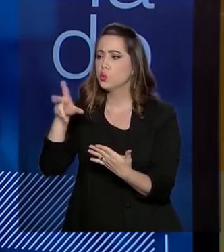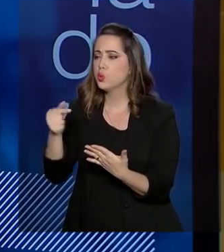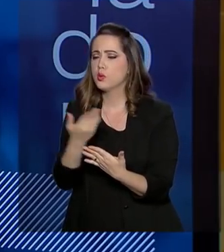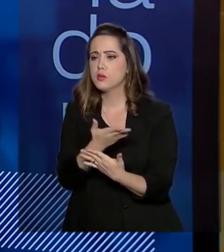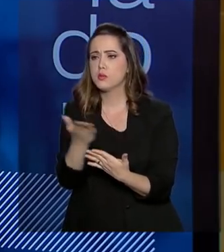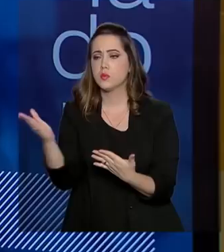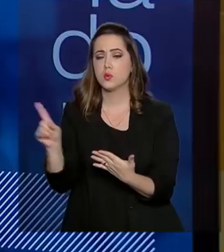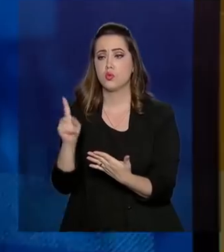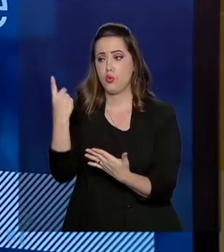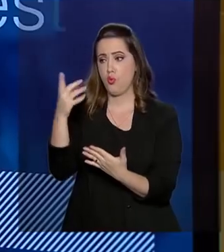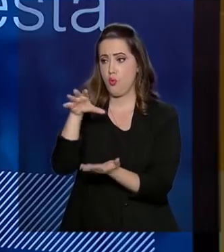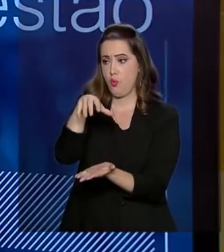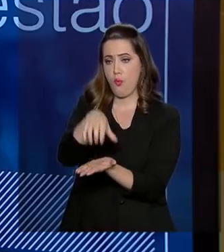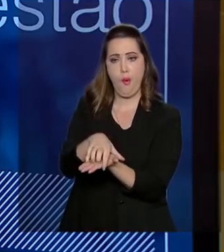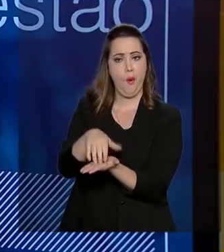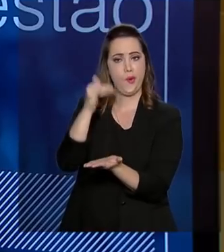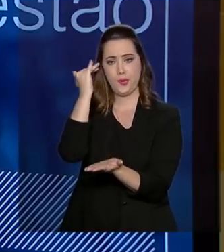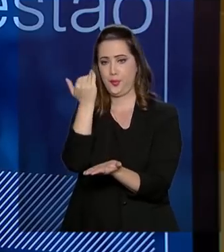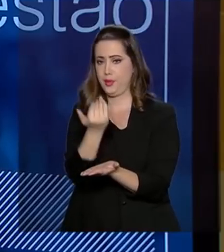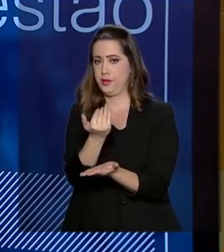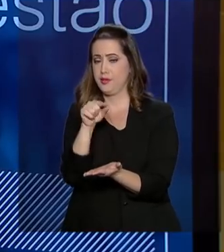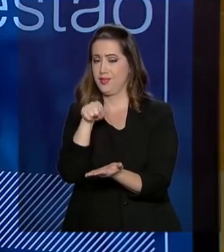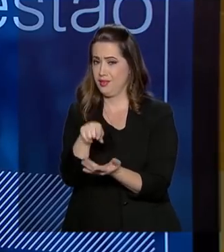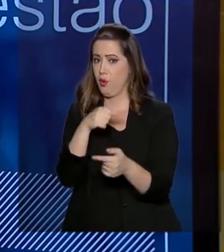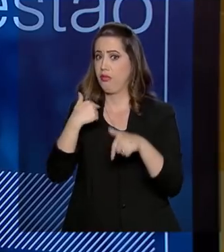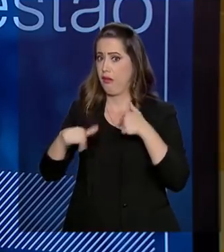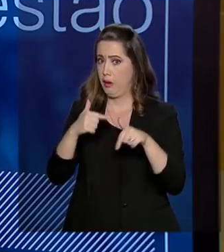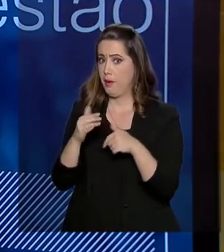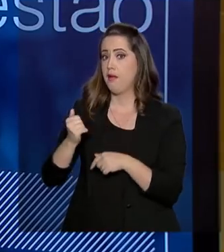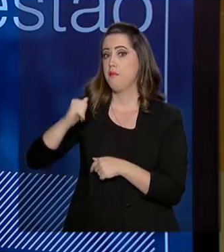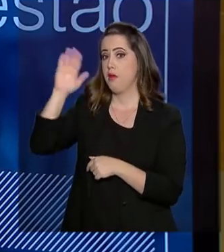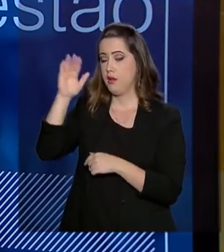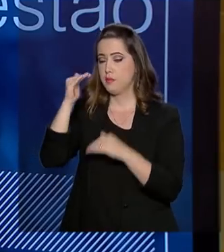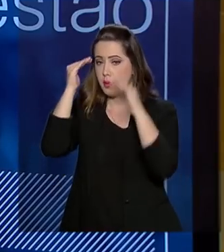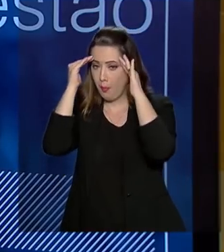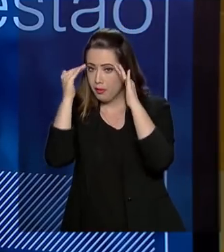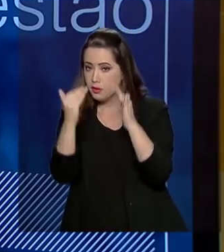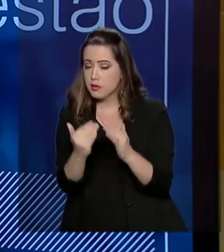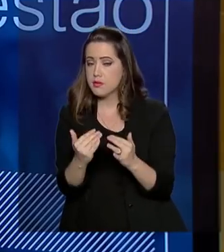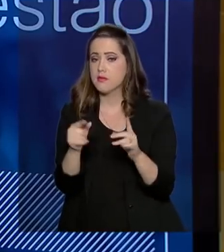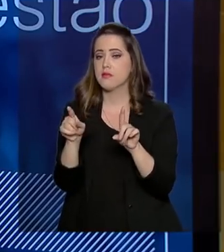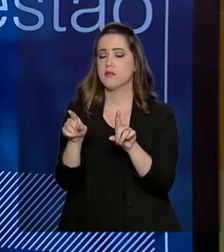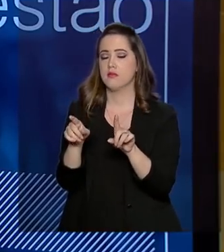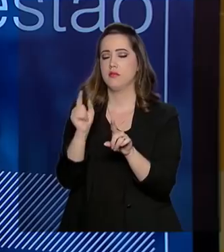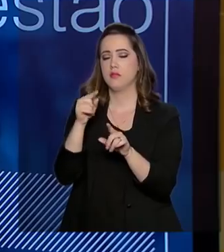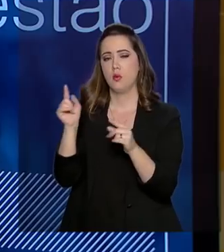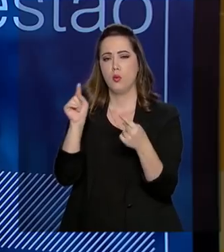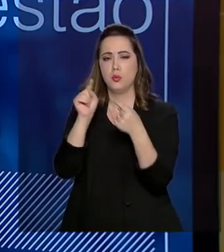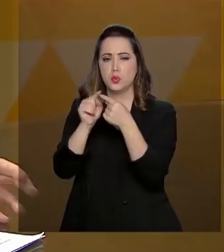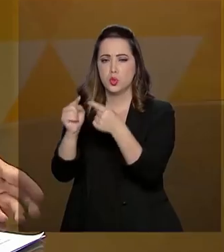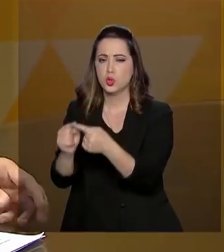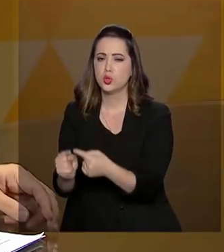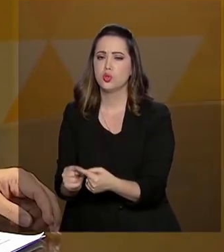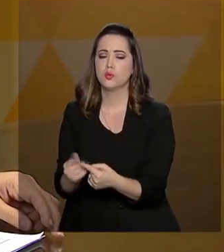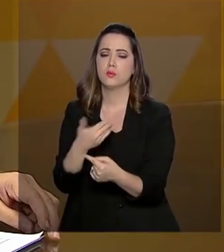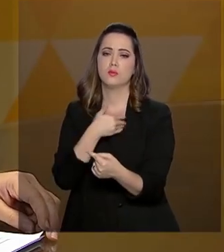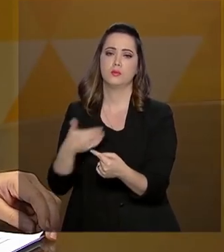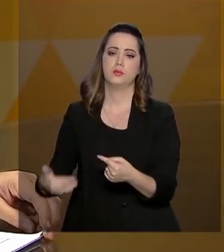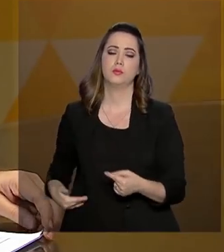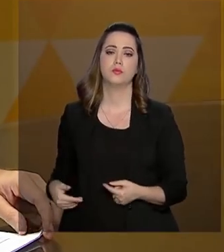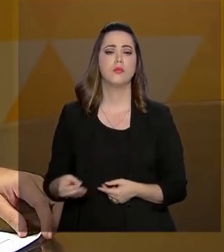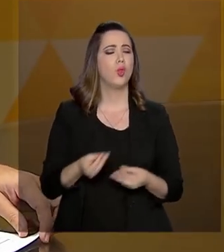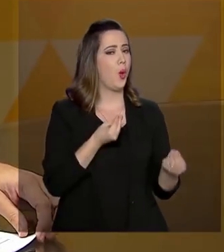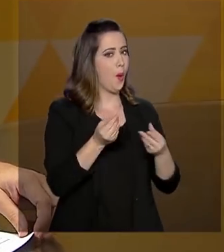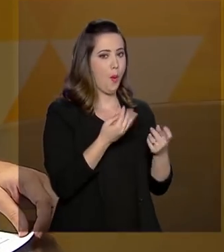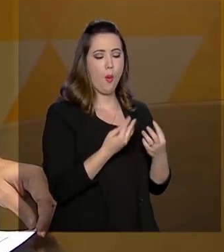que um determinado órgão não cumpriu e isso faz com que o órgão trabalhe cada vez mais para que a gente possa atingir as metas do governo. Agora, como é que a tecnologia